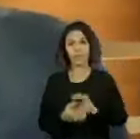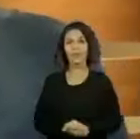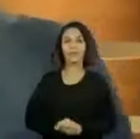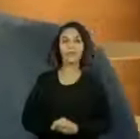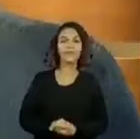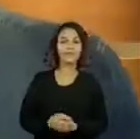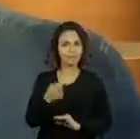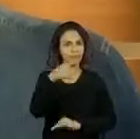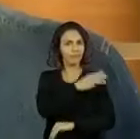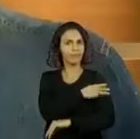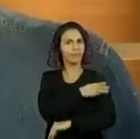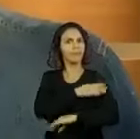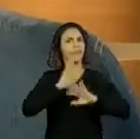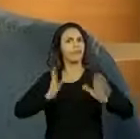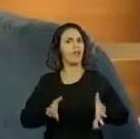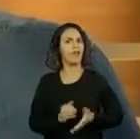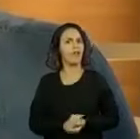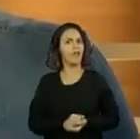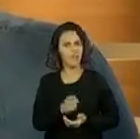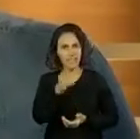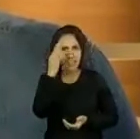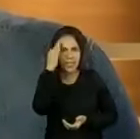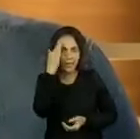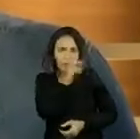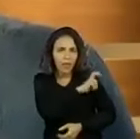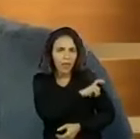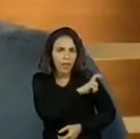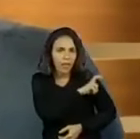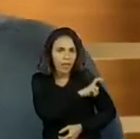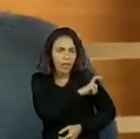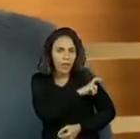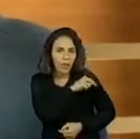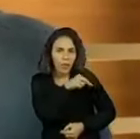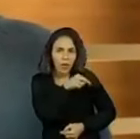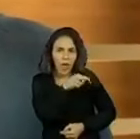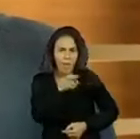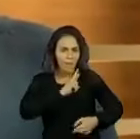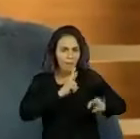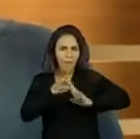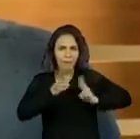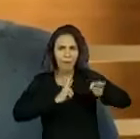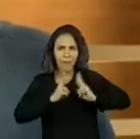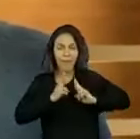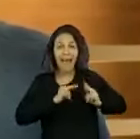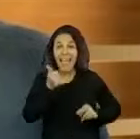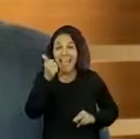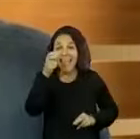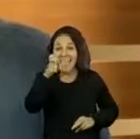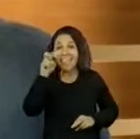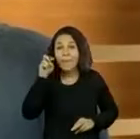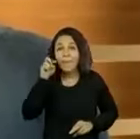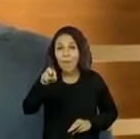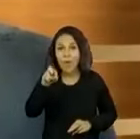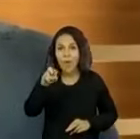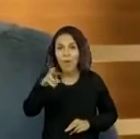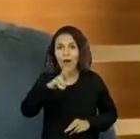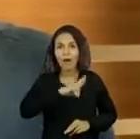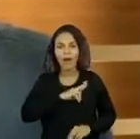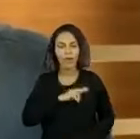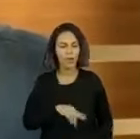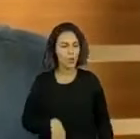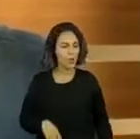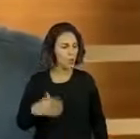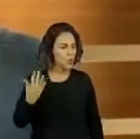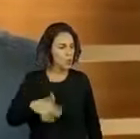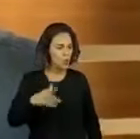Vocês são do terceiro ano. Vocês sabem o O quinto ano, eles responderam em 15 mil respostas. Eu recebi ontem. Eu duvido que